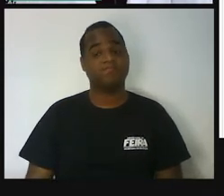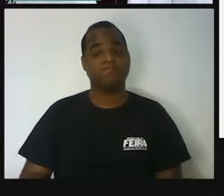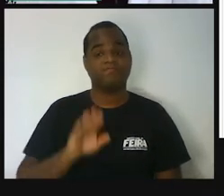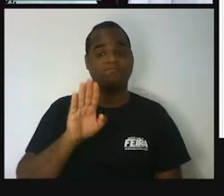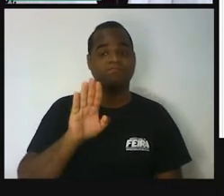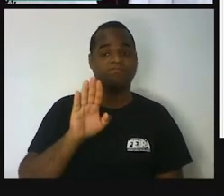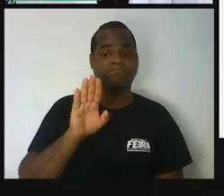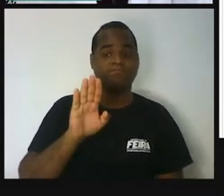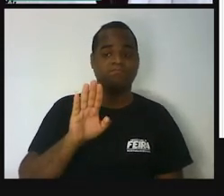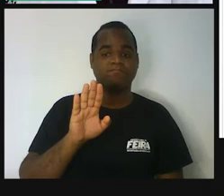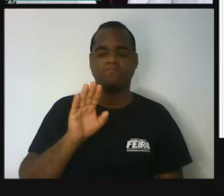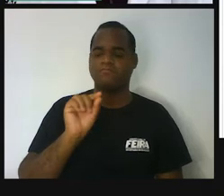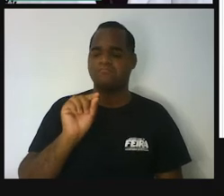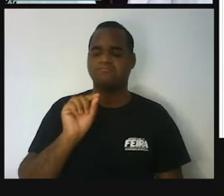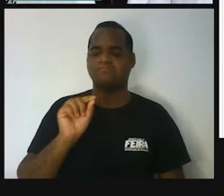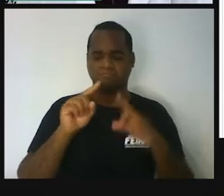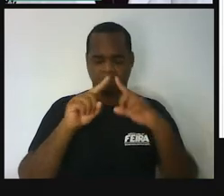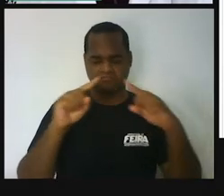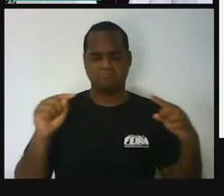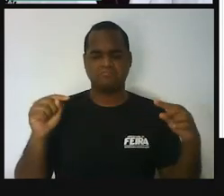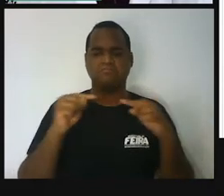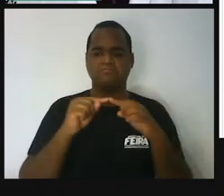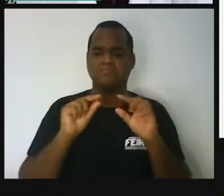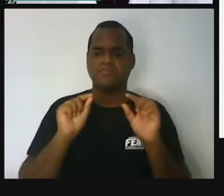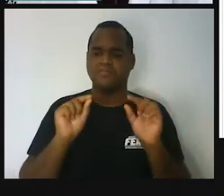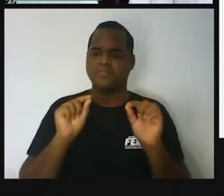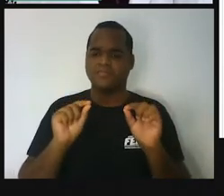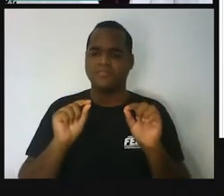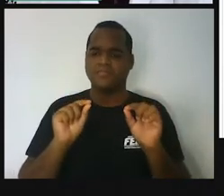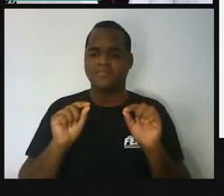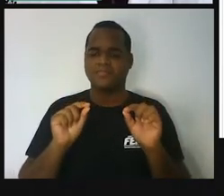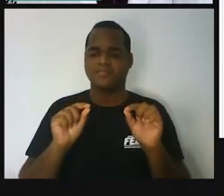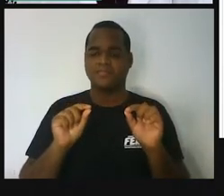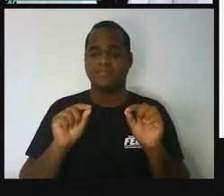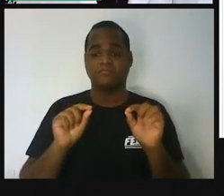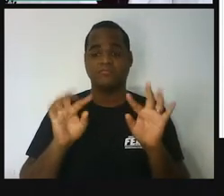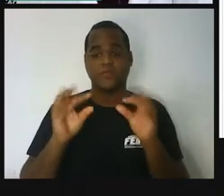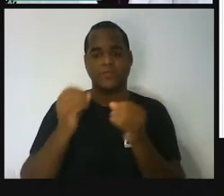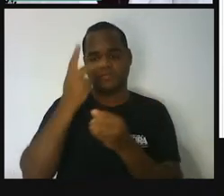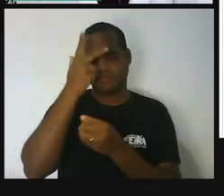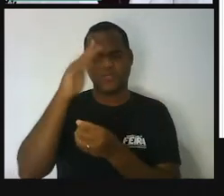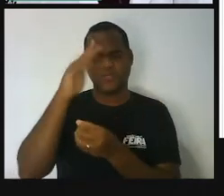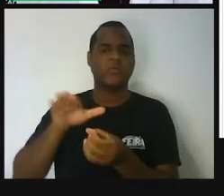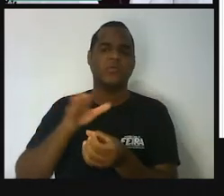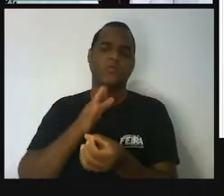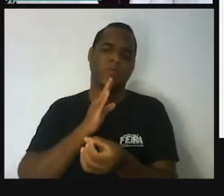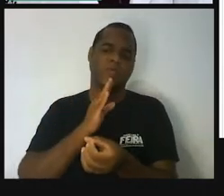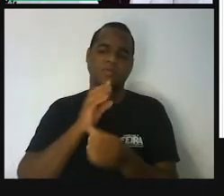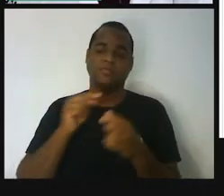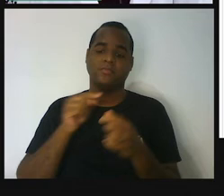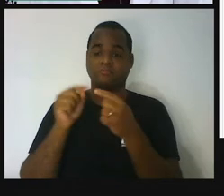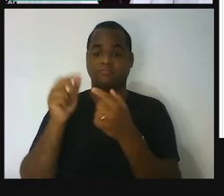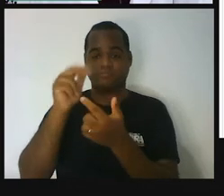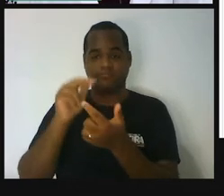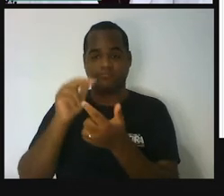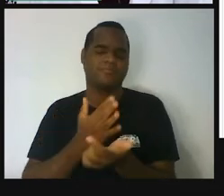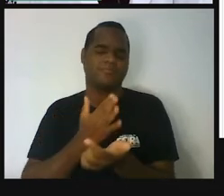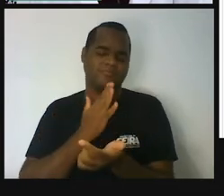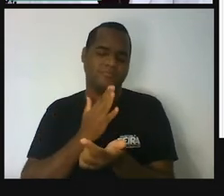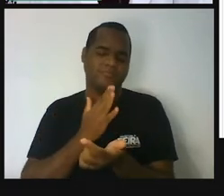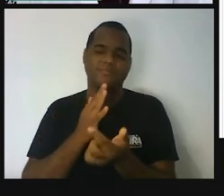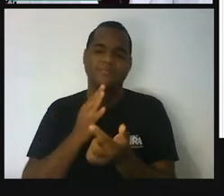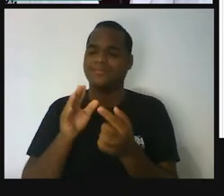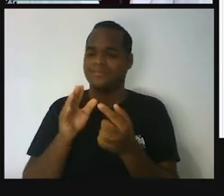Mas, o que é um triângulo? Todo mundo conhece um triângulo. É uma figura bastante conhecida